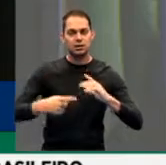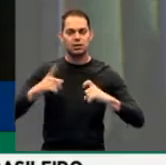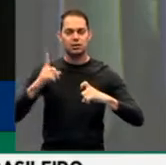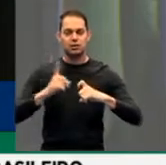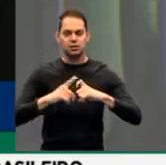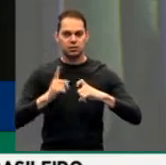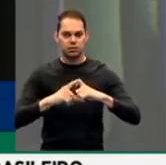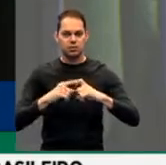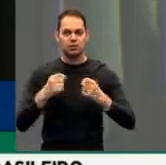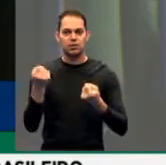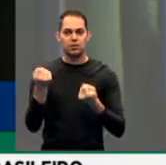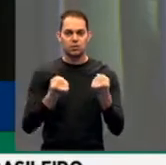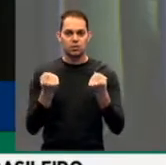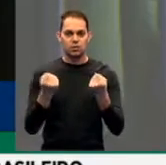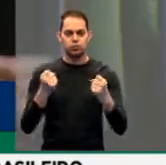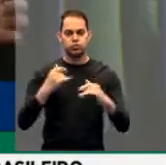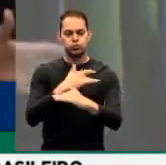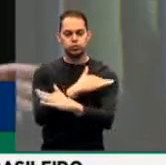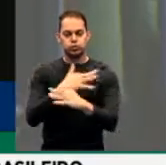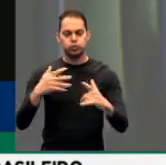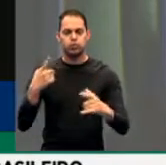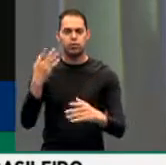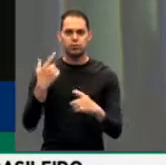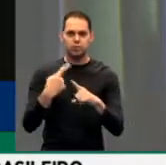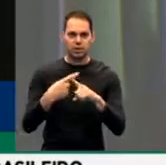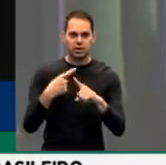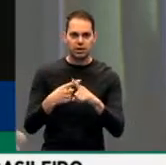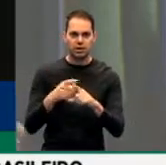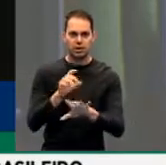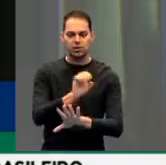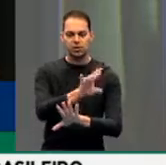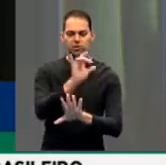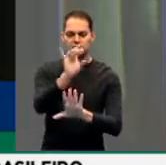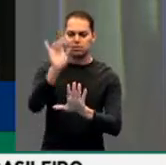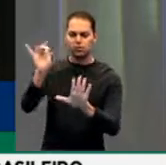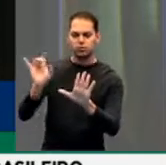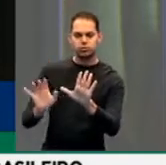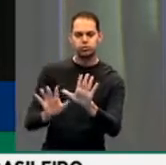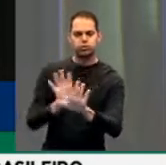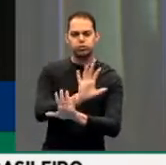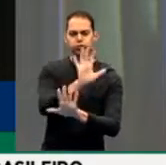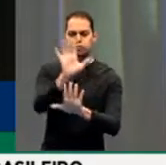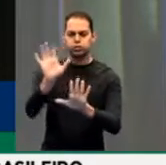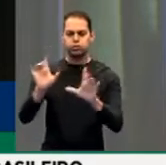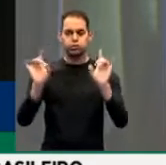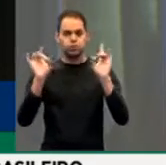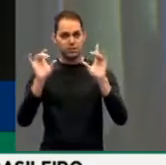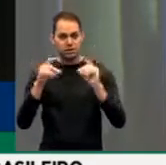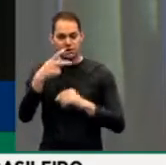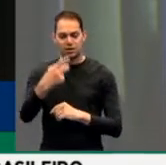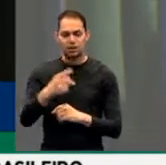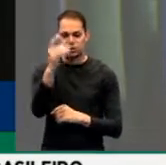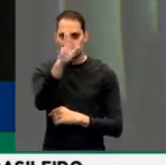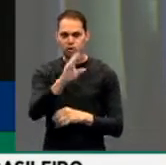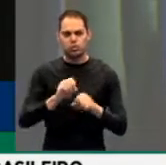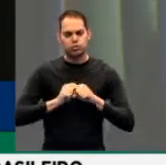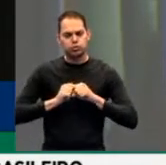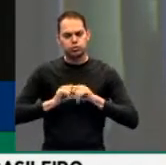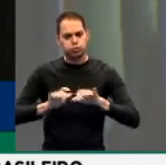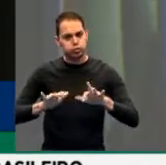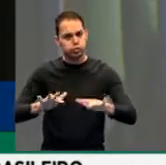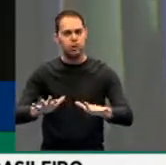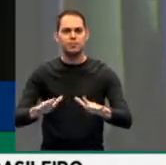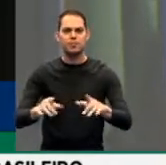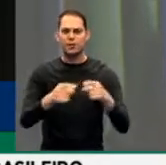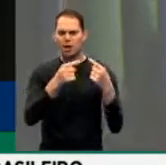tráfego, porque nós temos a residência em outras especialidades médicas no Brasil, extremamente difundidas. Não é nada